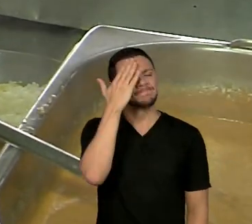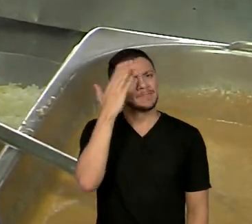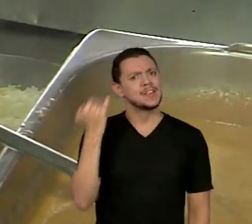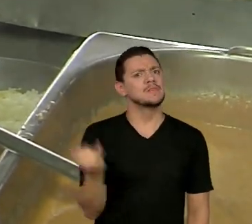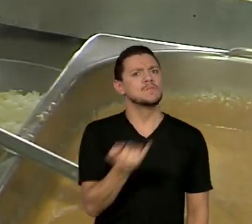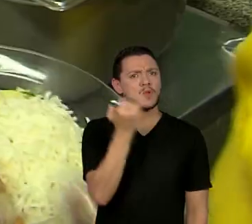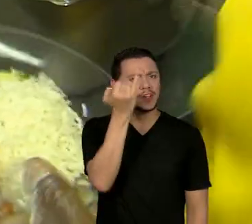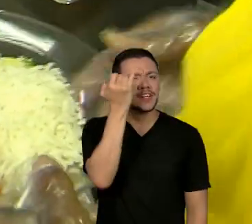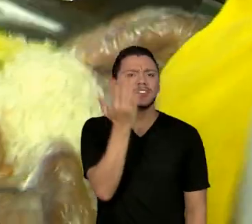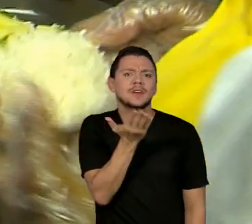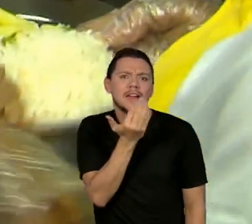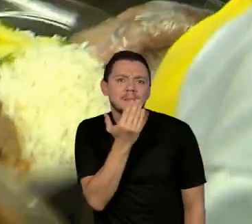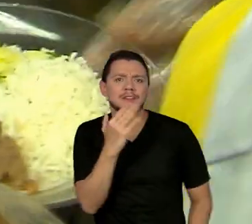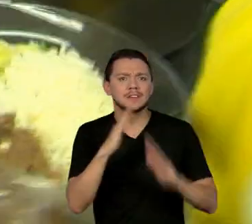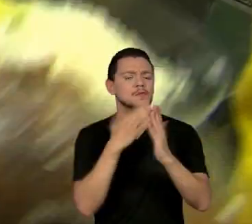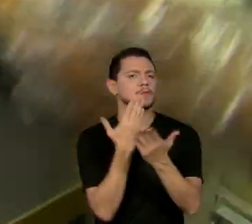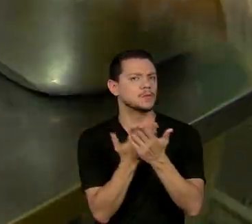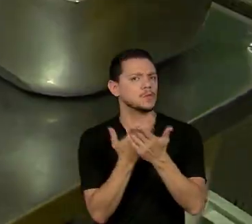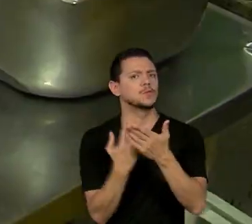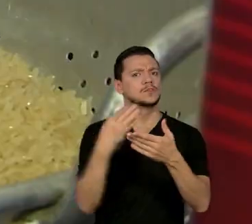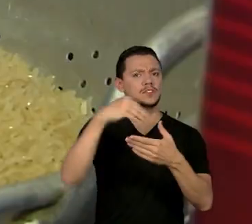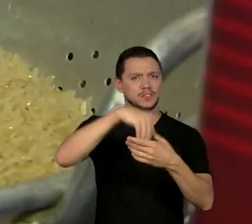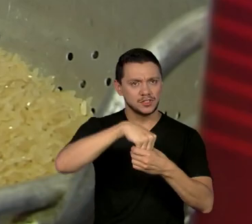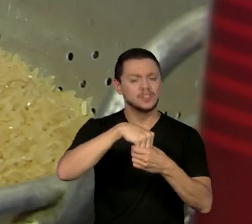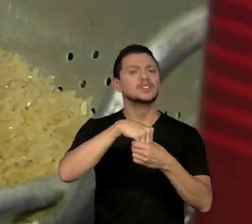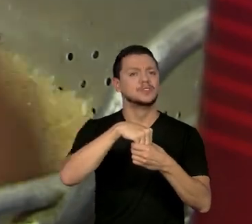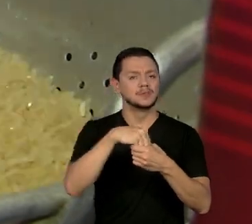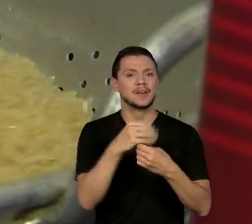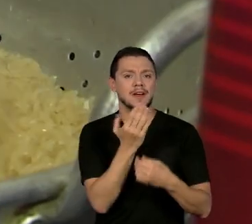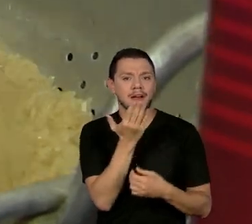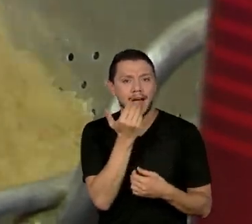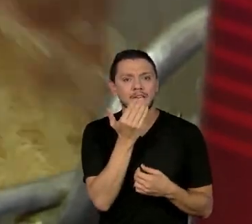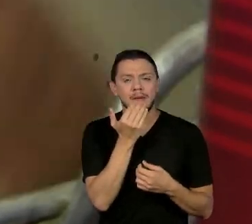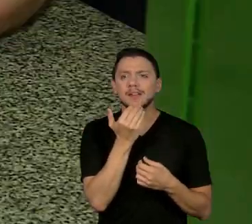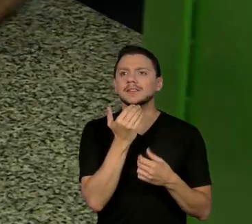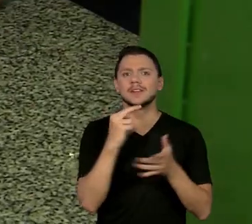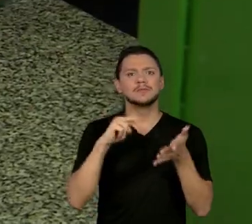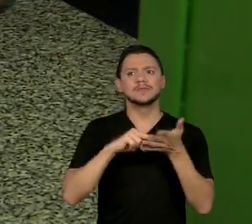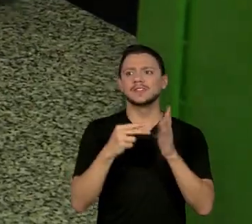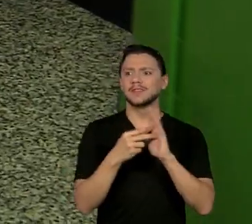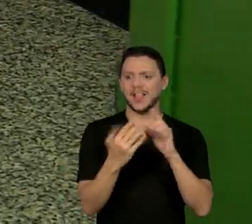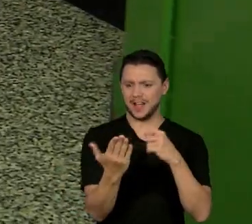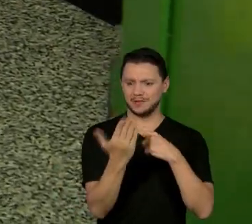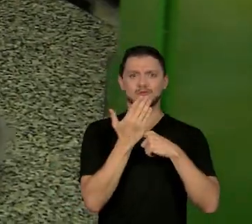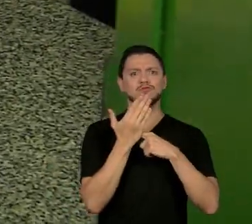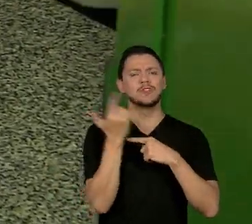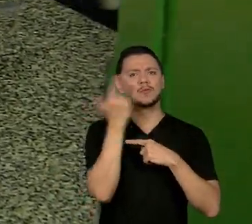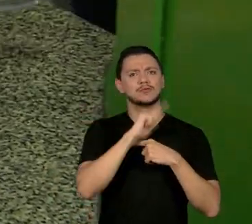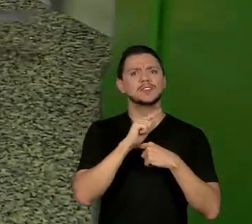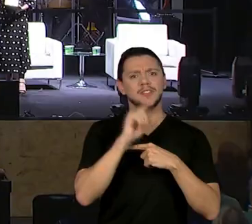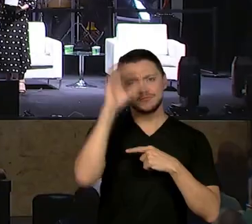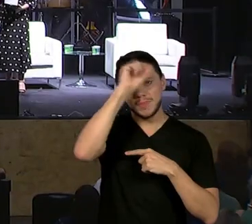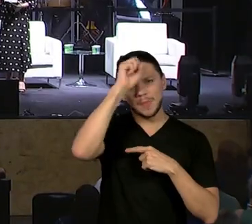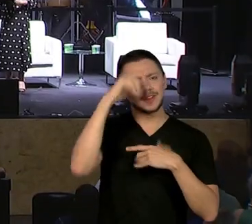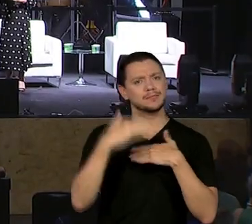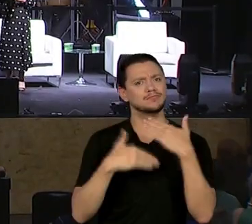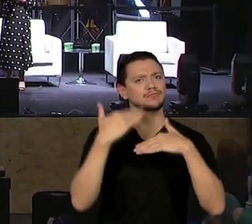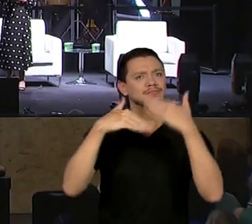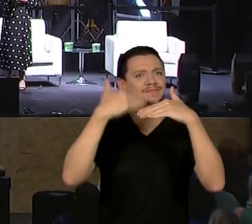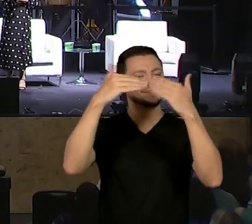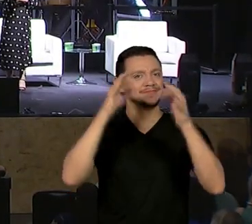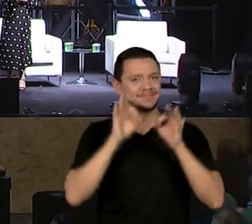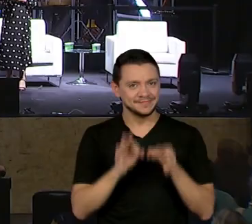alimentação nas escolas. A alimentação também como uma grande plataforma de educação aí. Agora